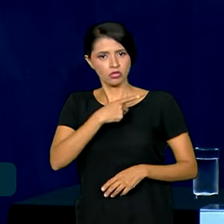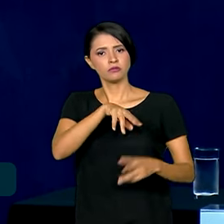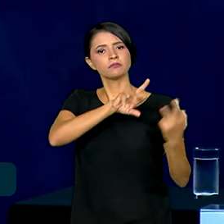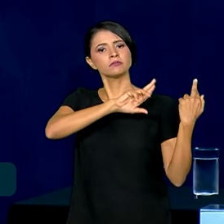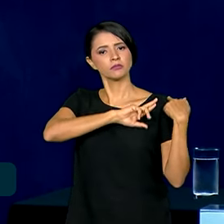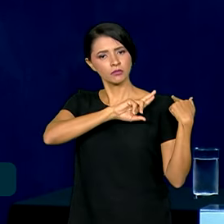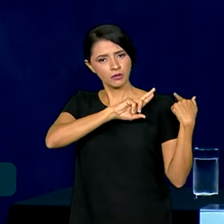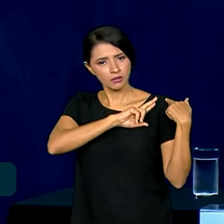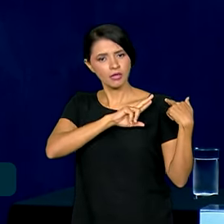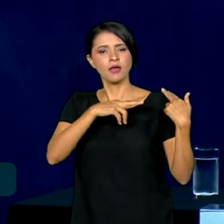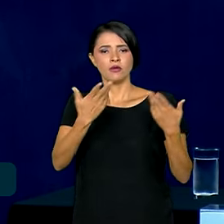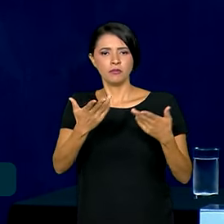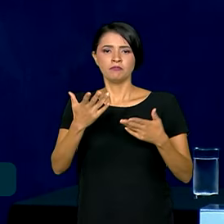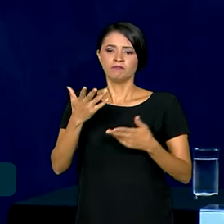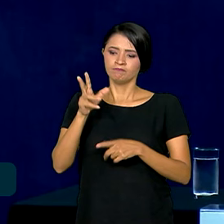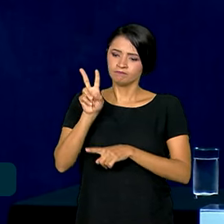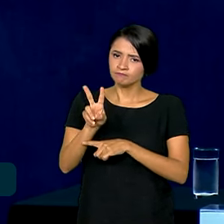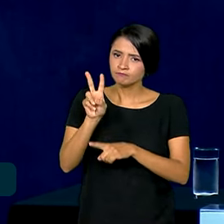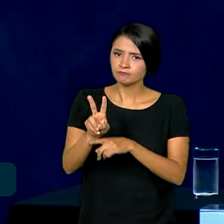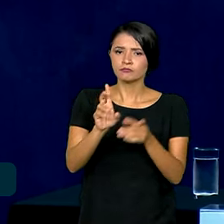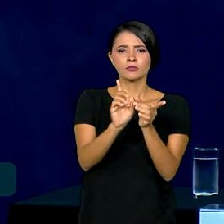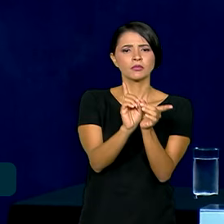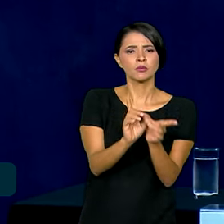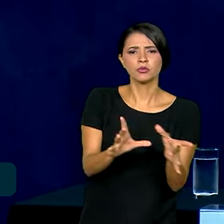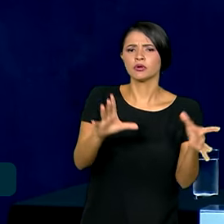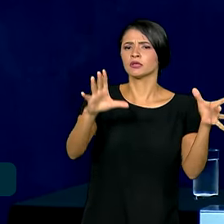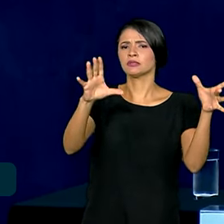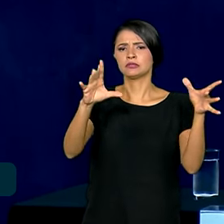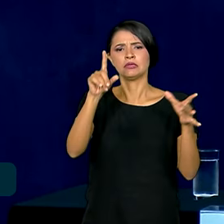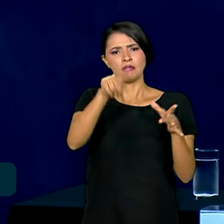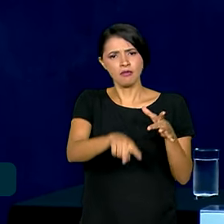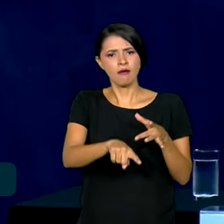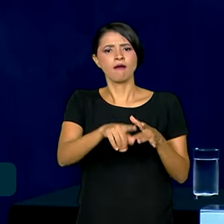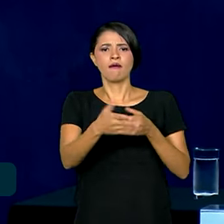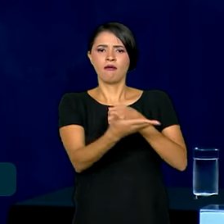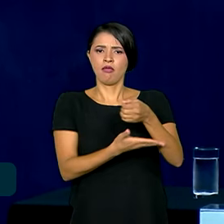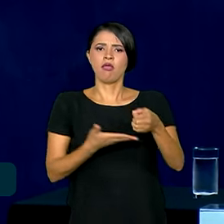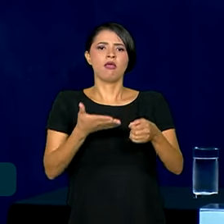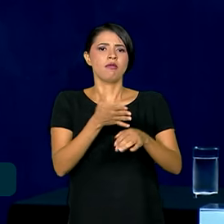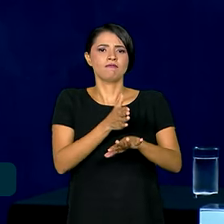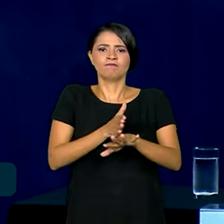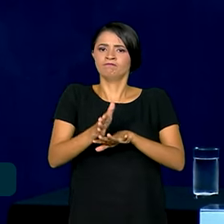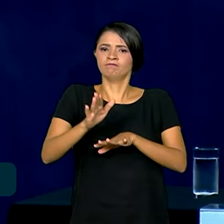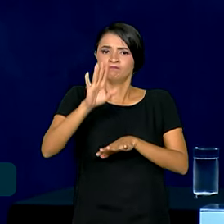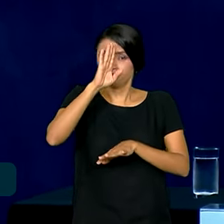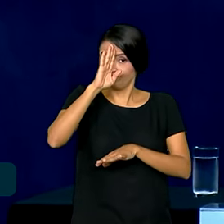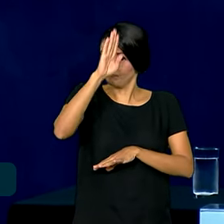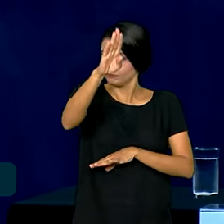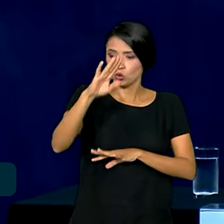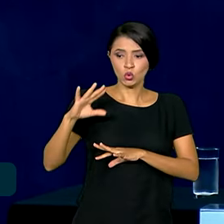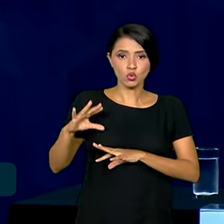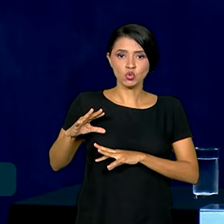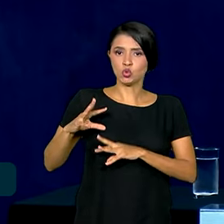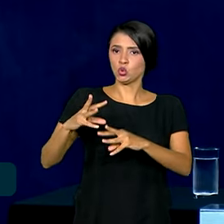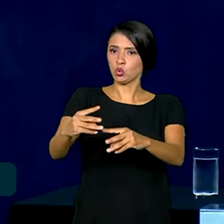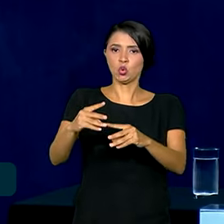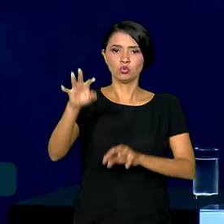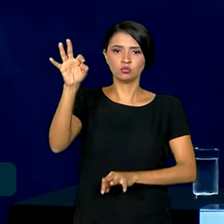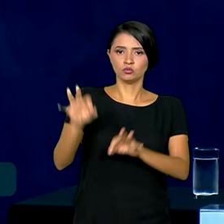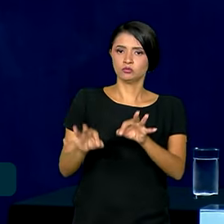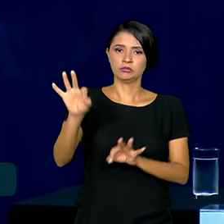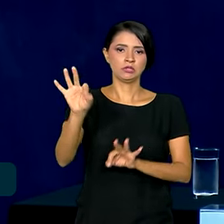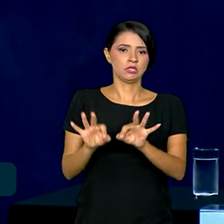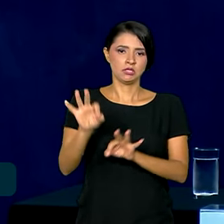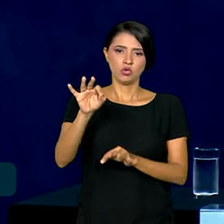pela preservação da democracia, estabelecida como eixo axiomático de toda a ordem jurídica,